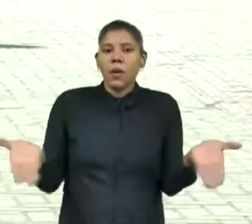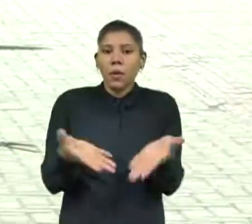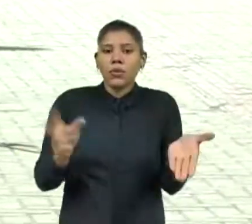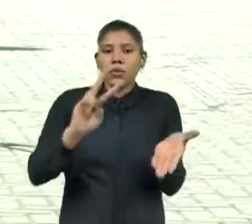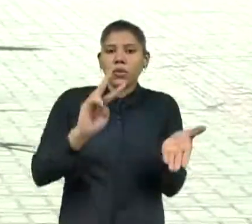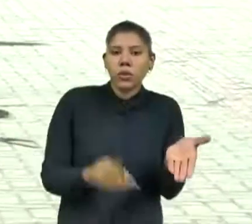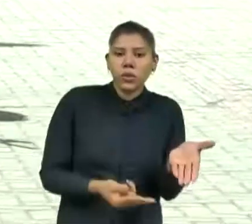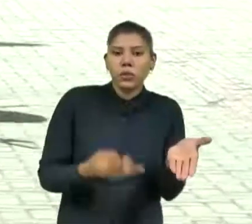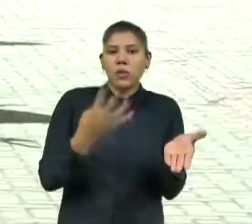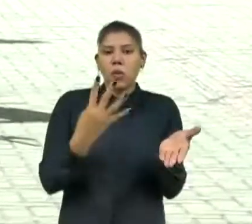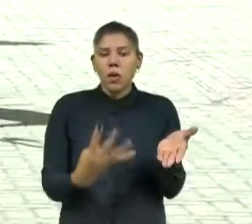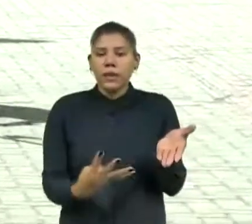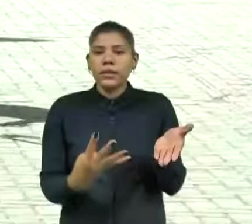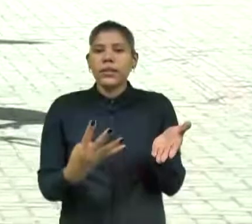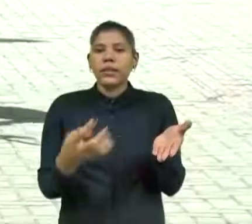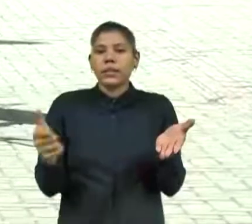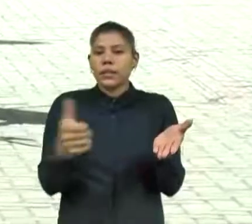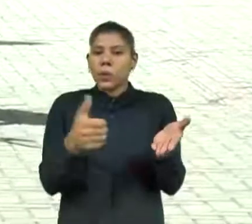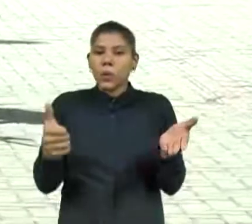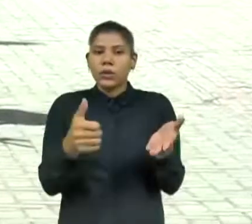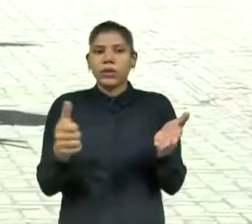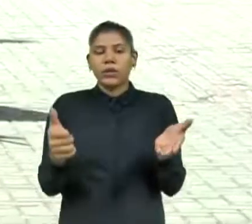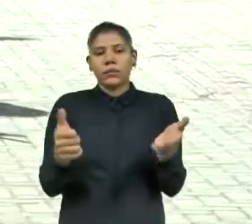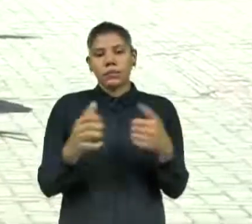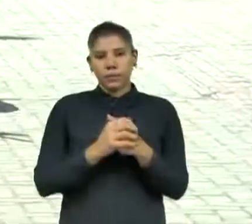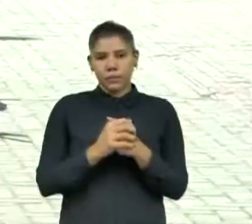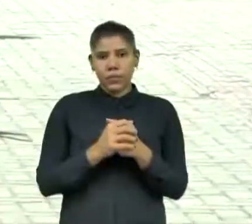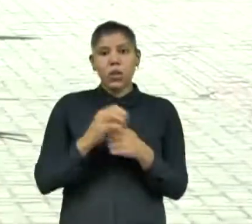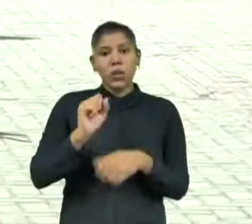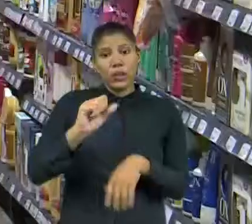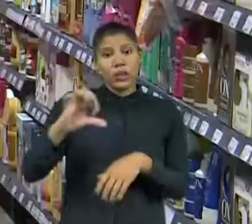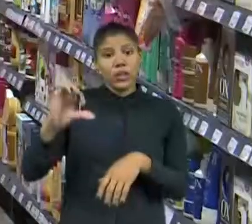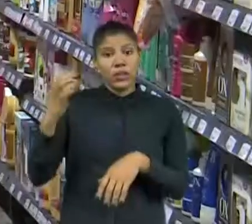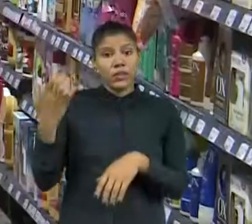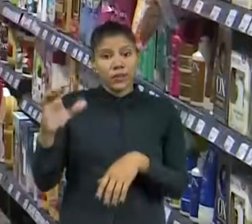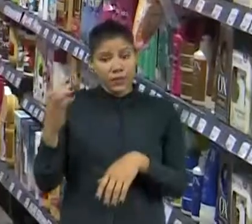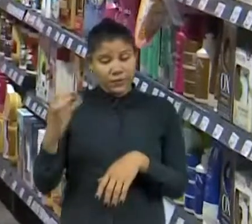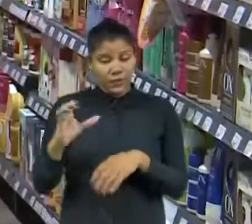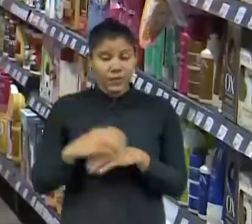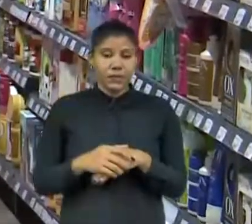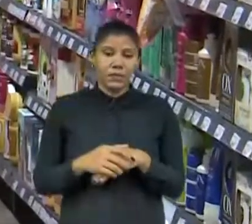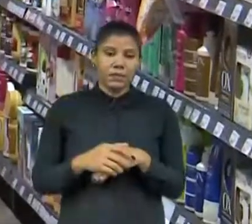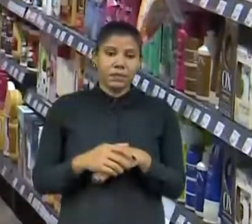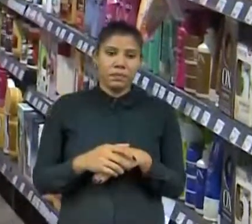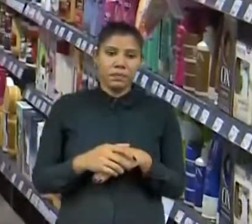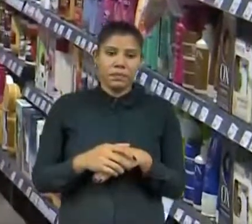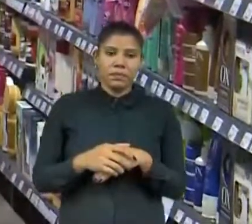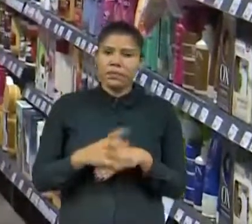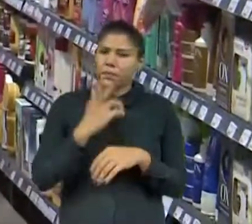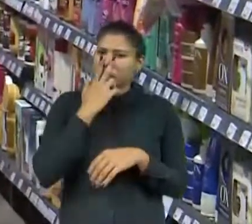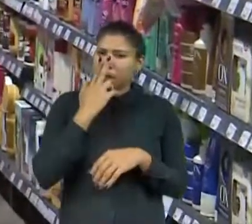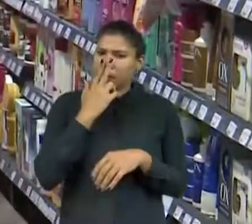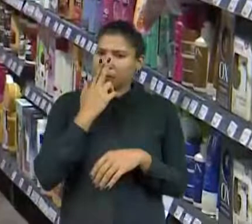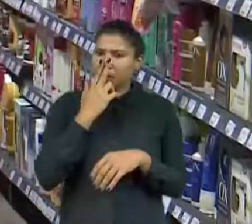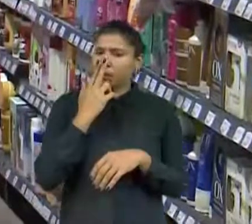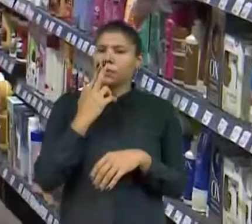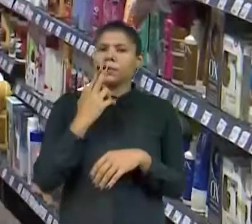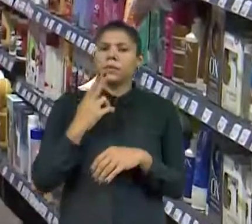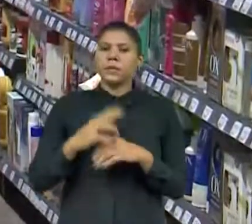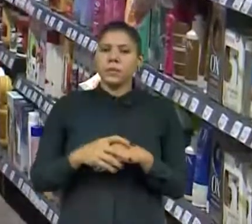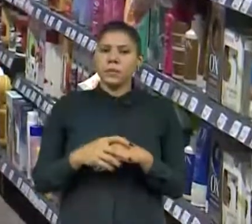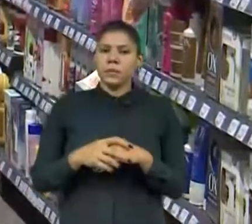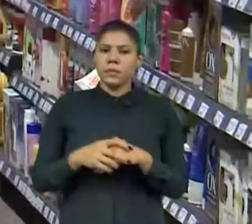.411,89, um pouco acima da quantia que é paga hoje,